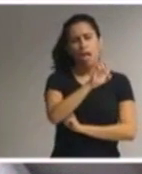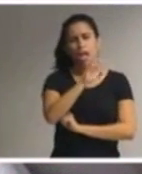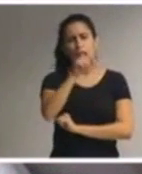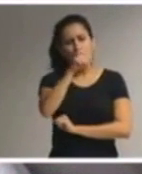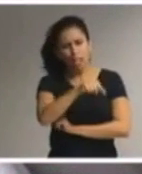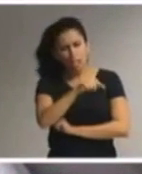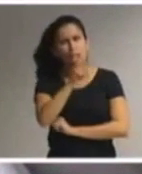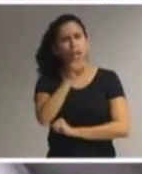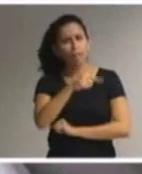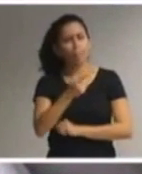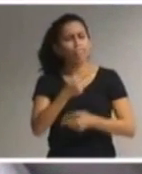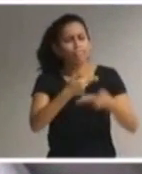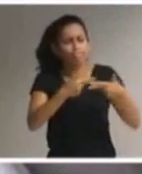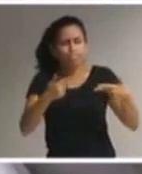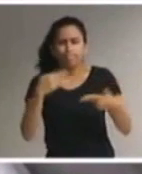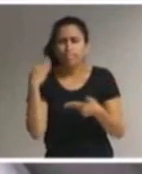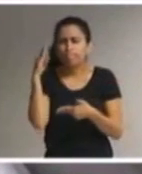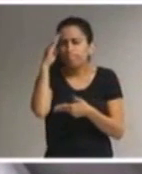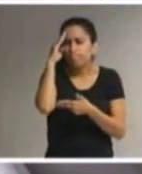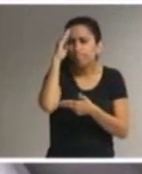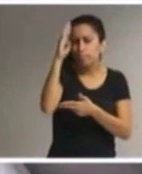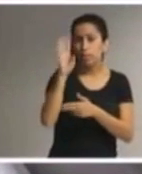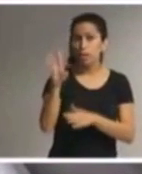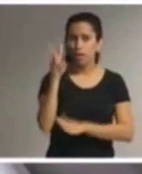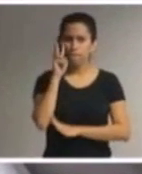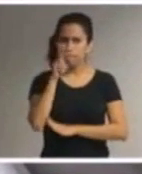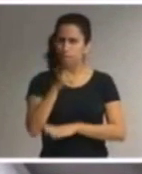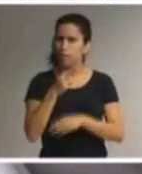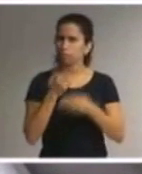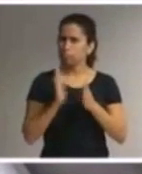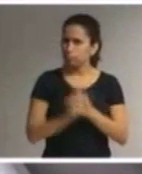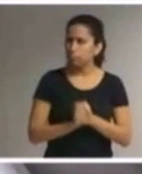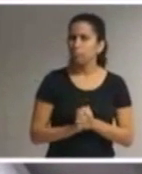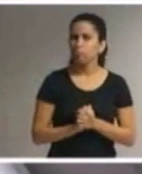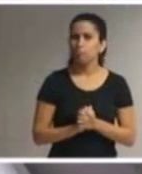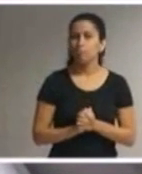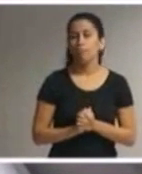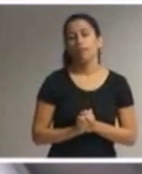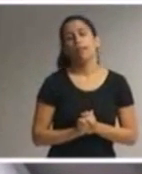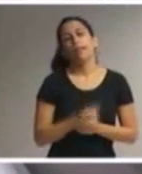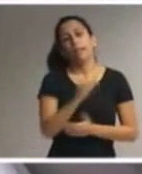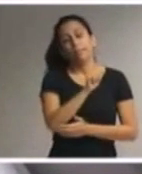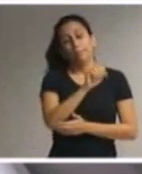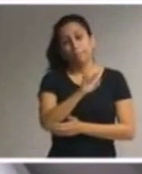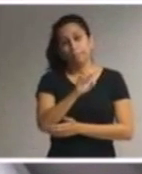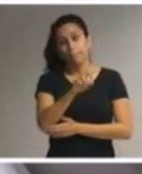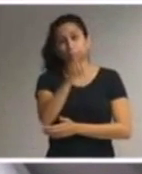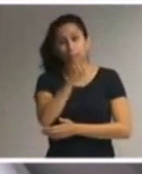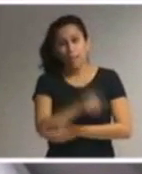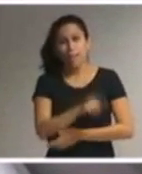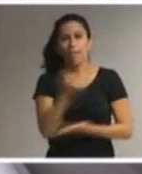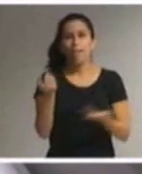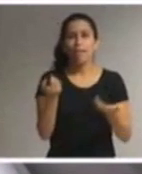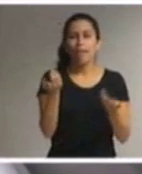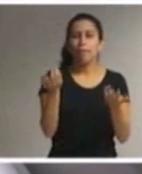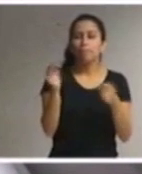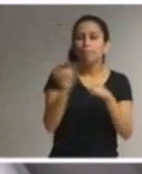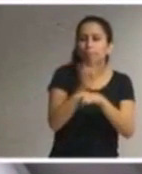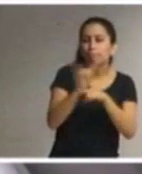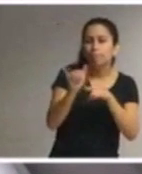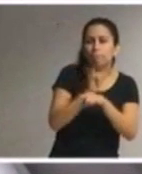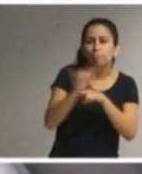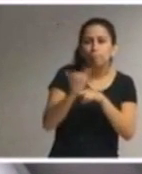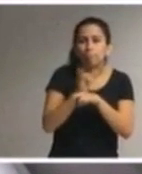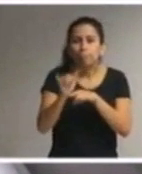instrumento fundamental. Vejam bem, o atendimento educacional especializado é uma ferramenta para a inclusão dos